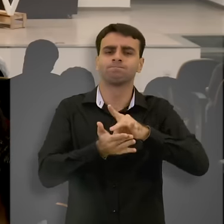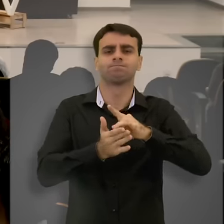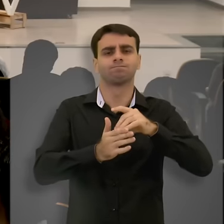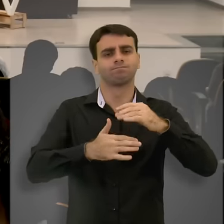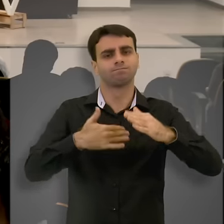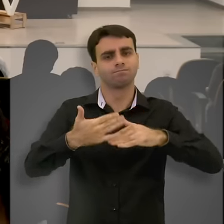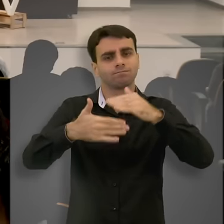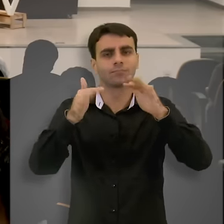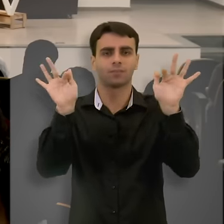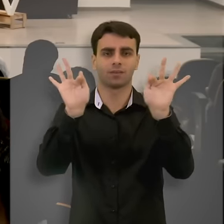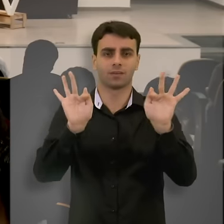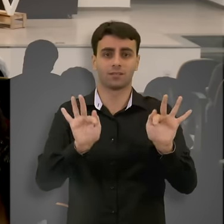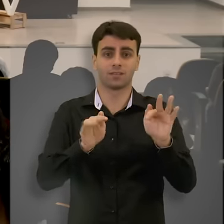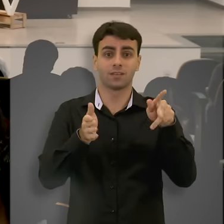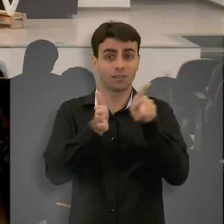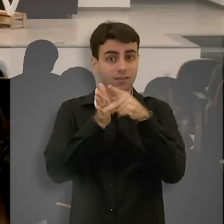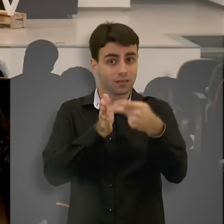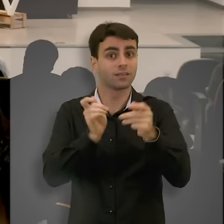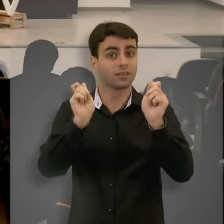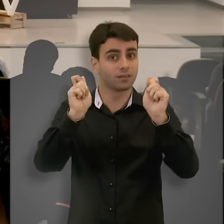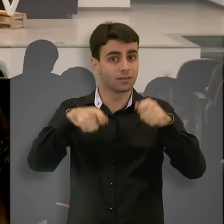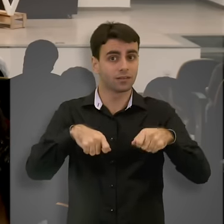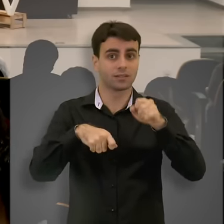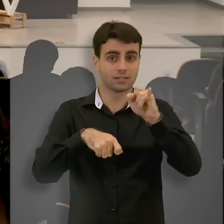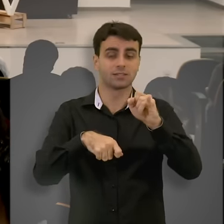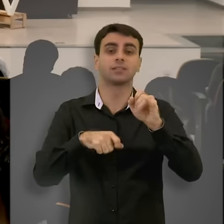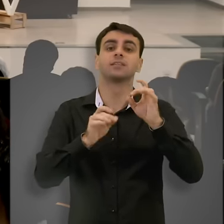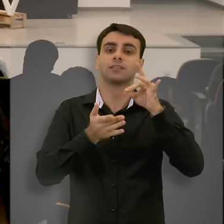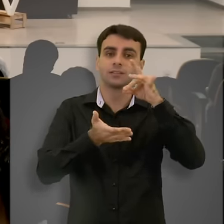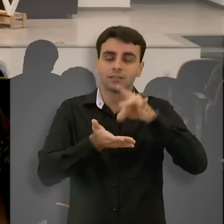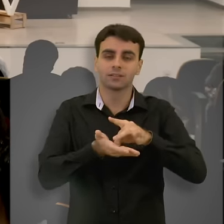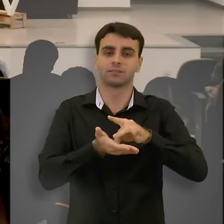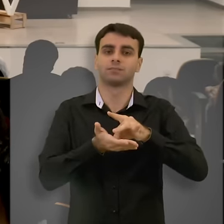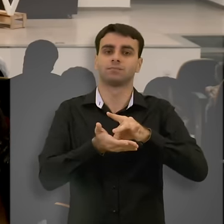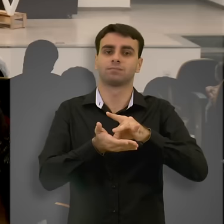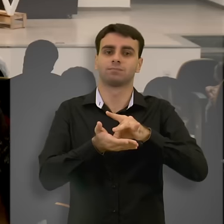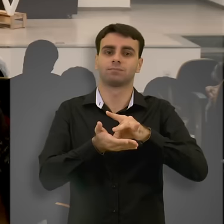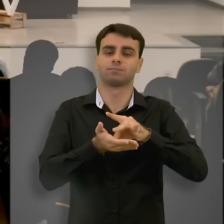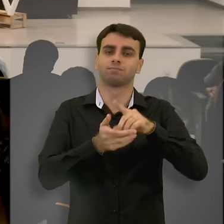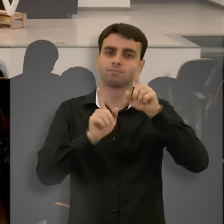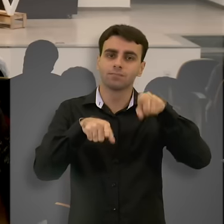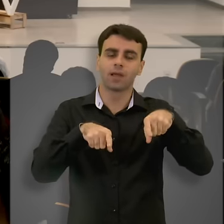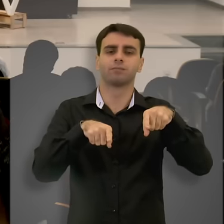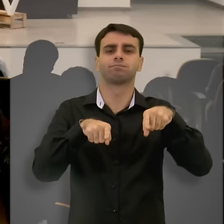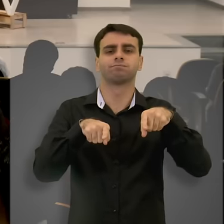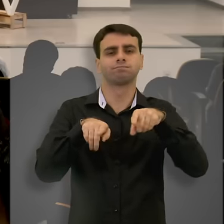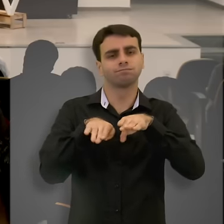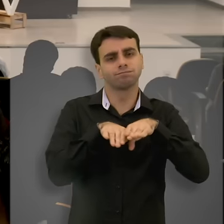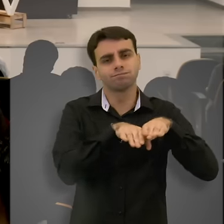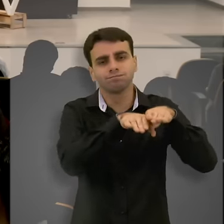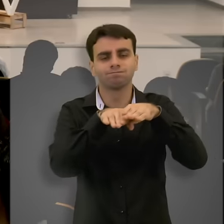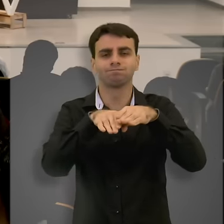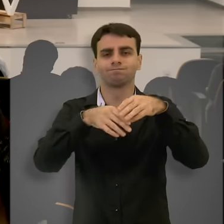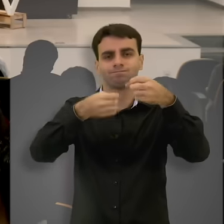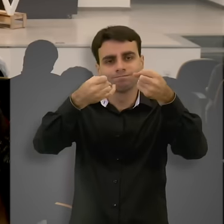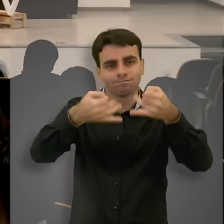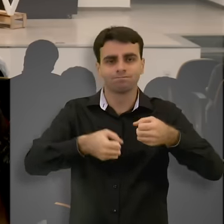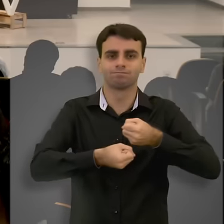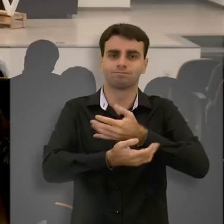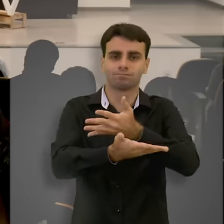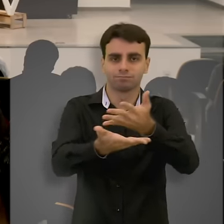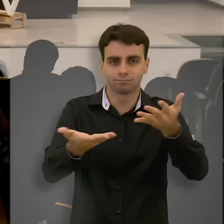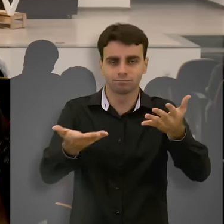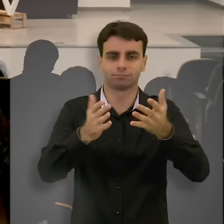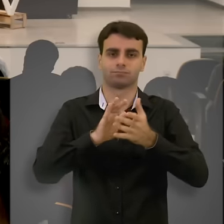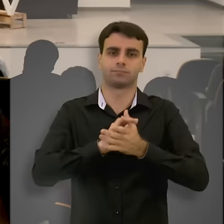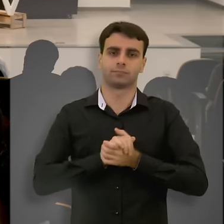e de felicidade que só é possível se isso for distribuída de forma equitativa e justa entre todos nós.